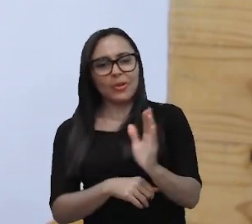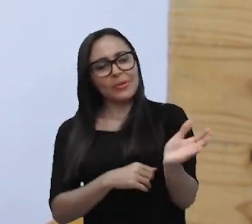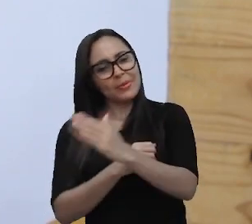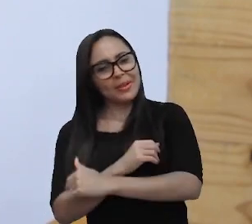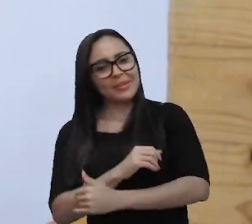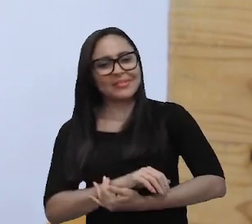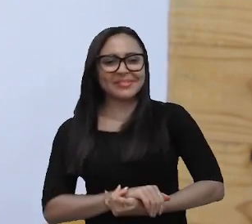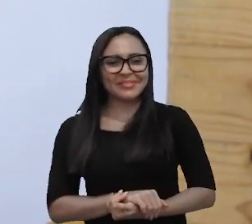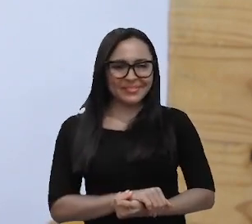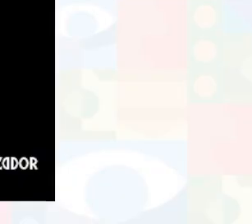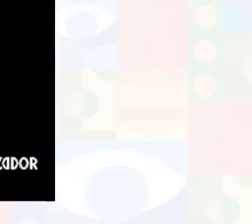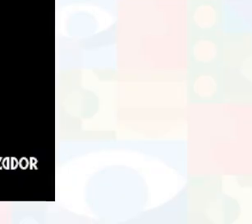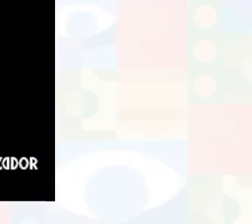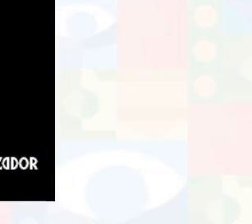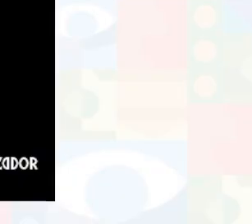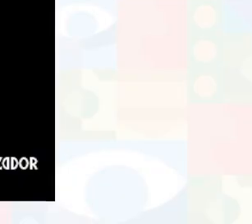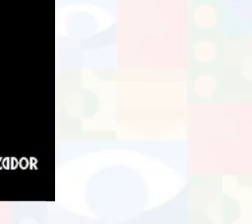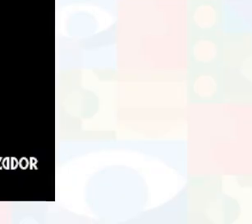para vocês.